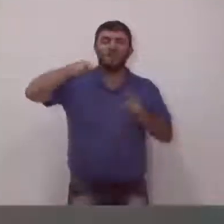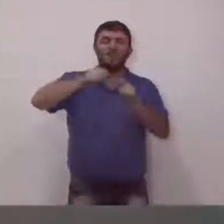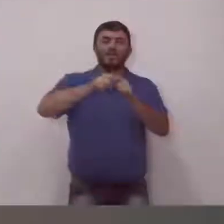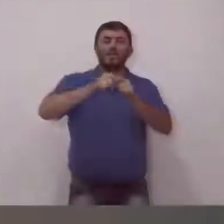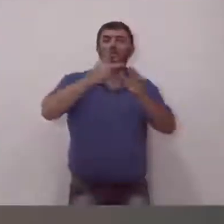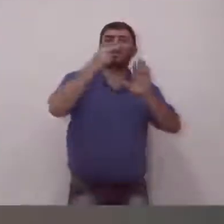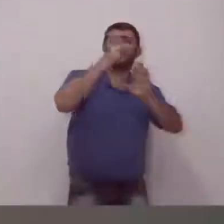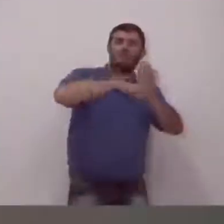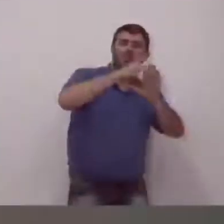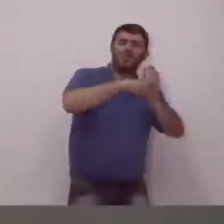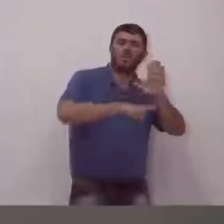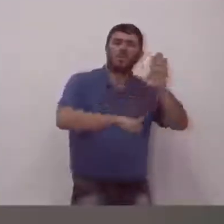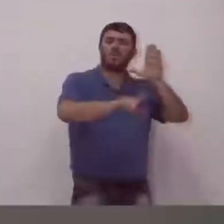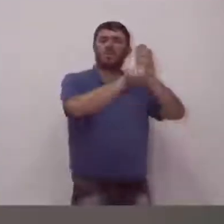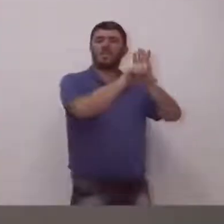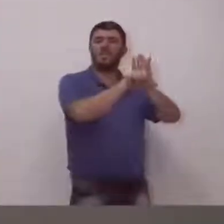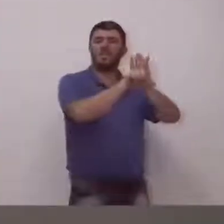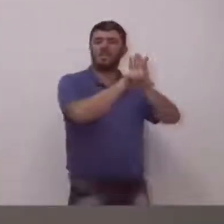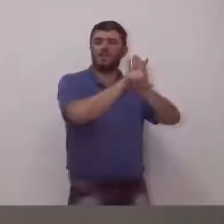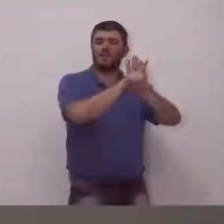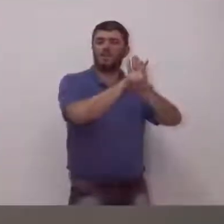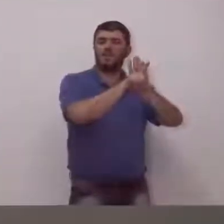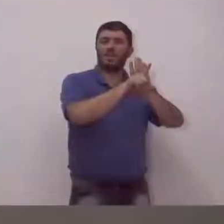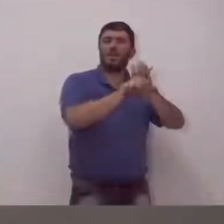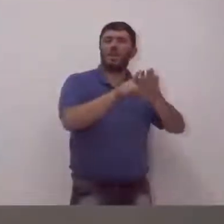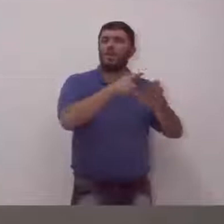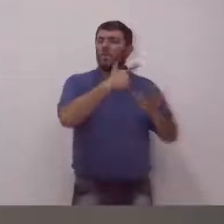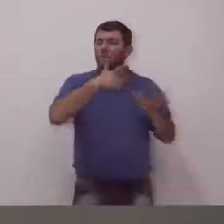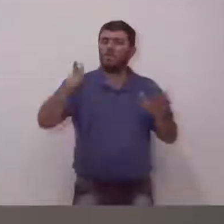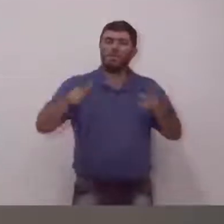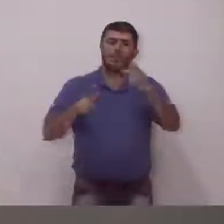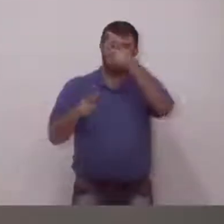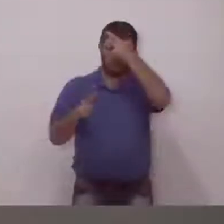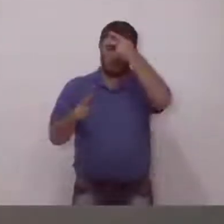leis, algumas minutas de projeto, outras pessoas.